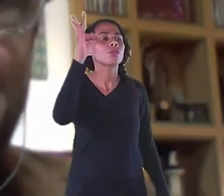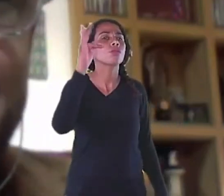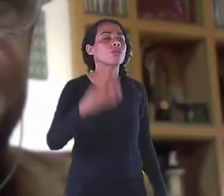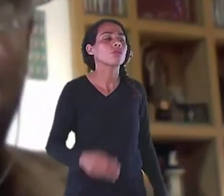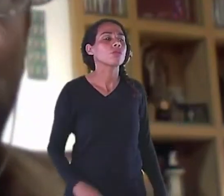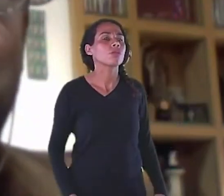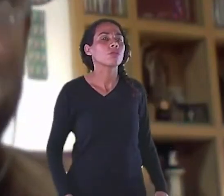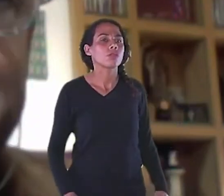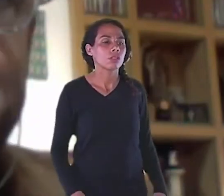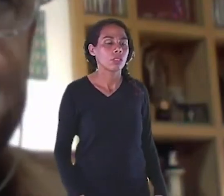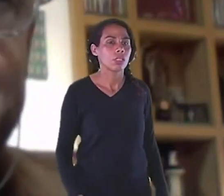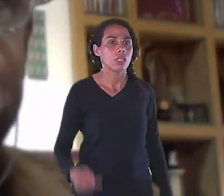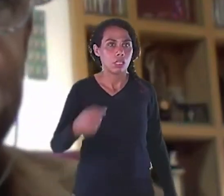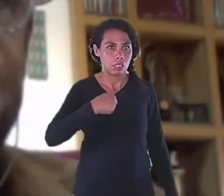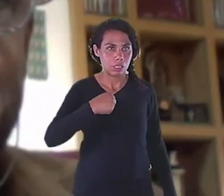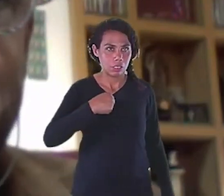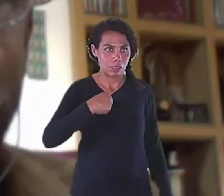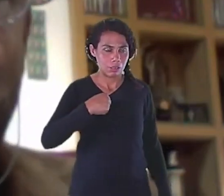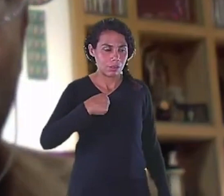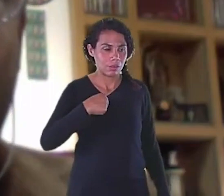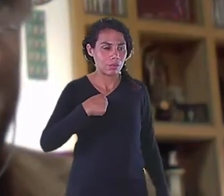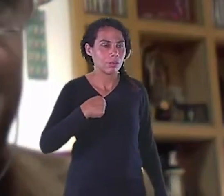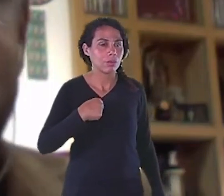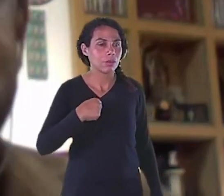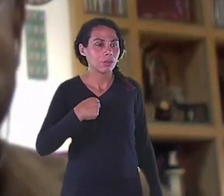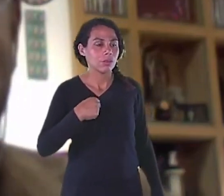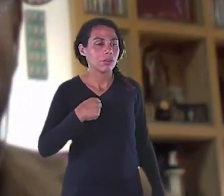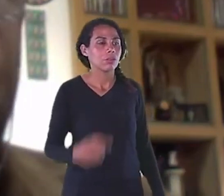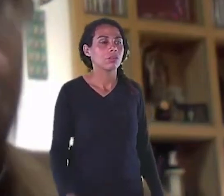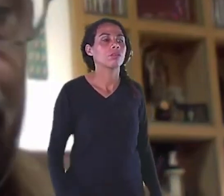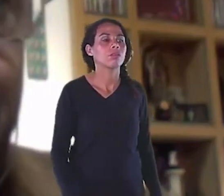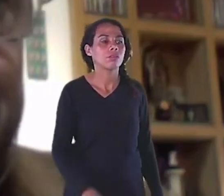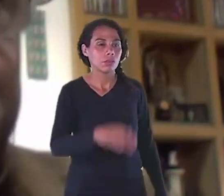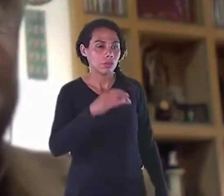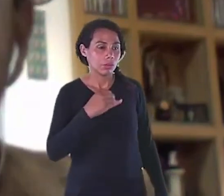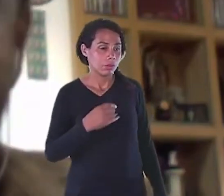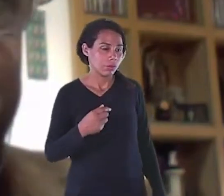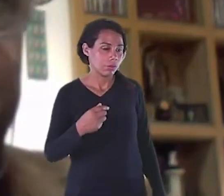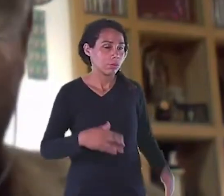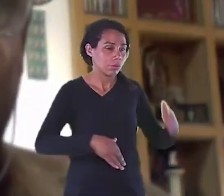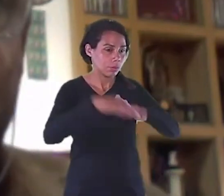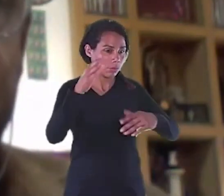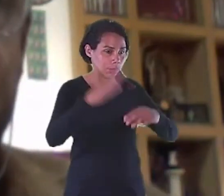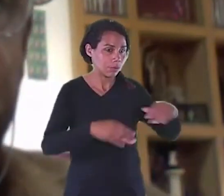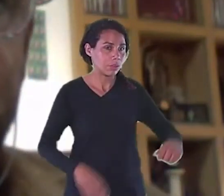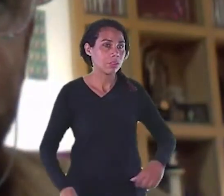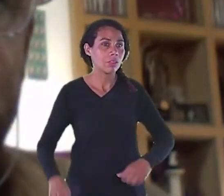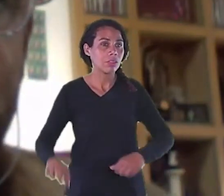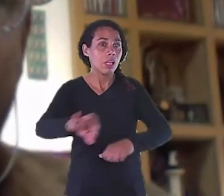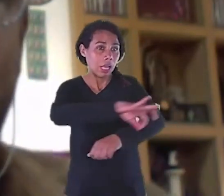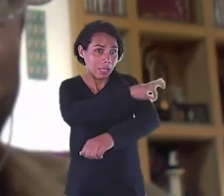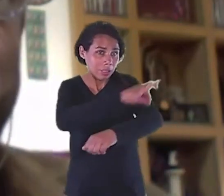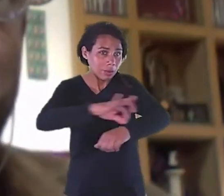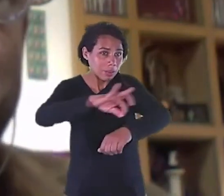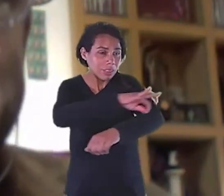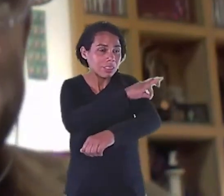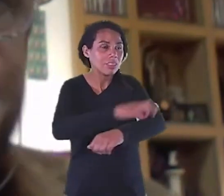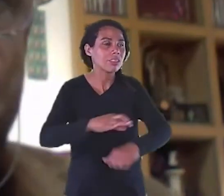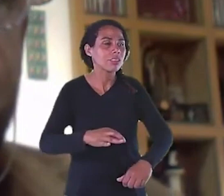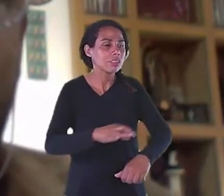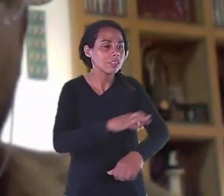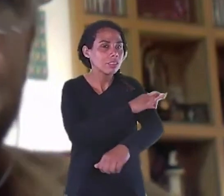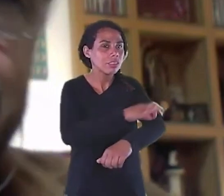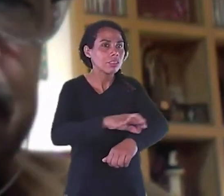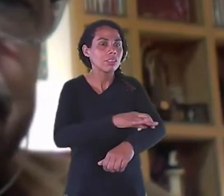falei Eu estou pensando Em fazer arquitetura Ele me olha E fala assim Eu, se eu fosse você Eu não faria arquitetura Eu faria